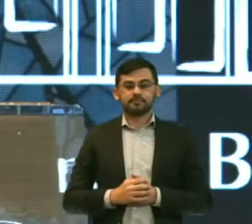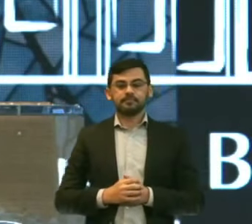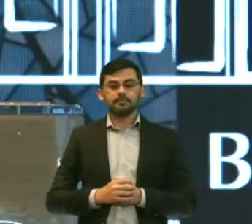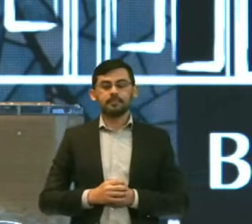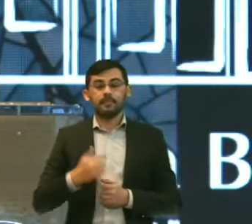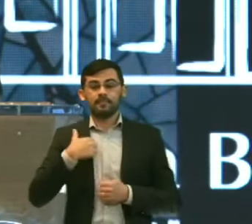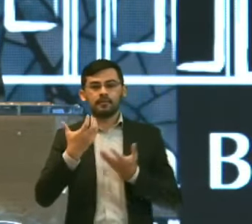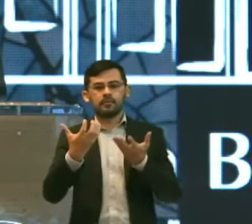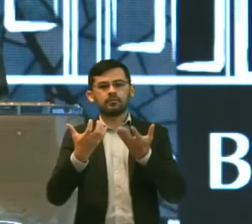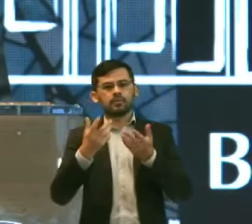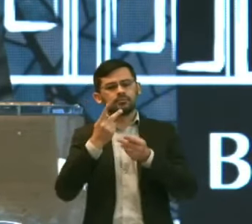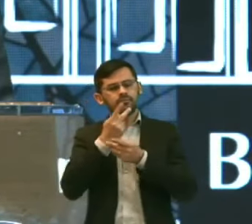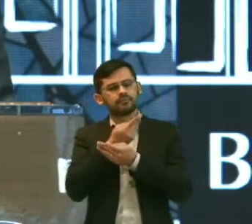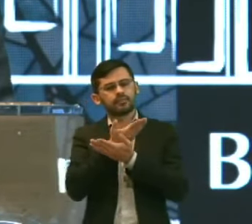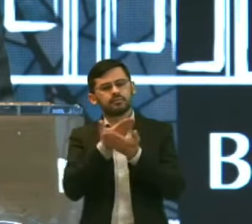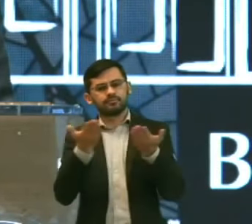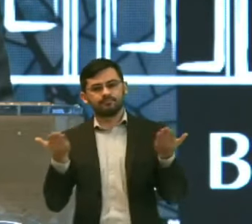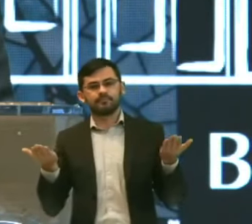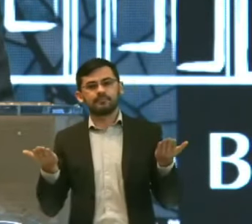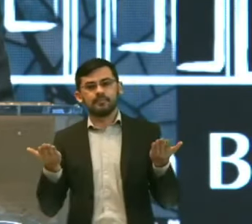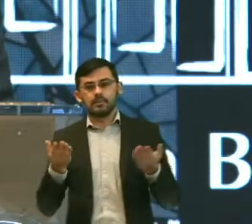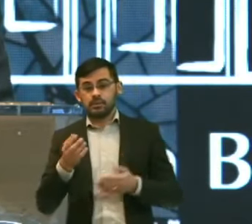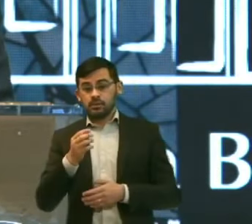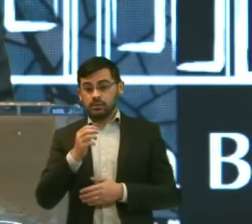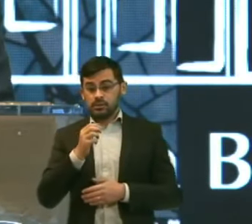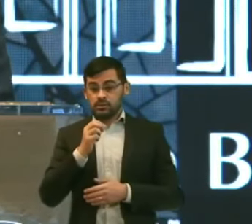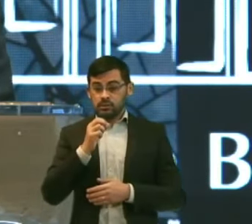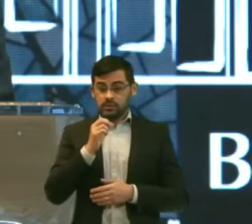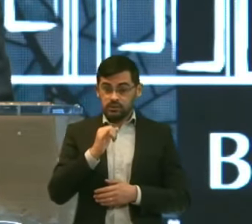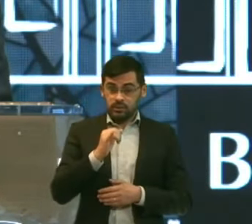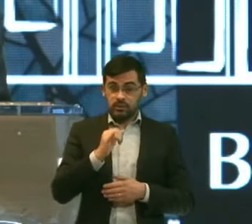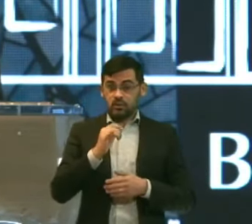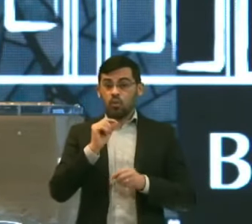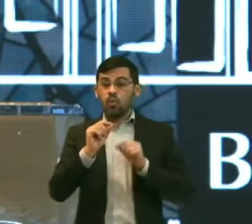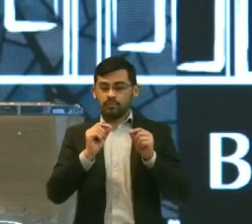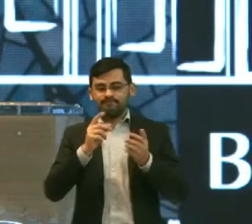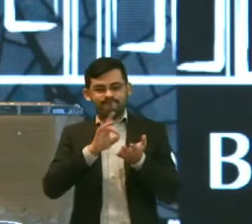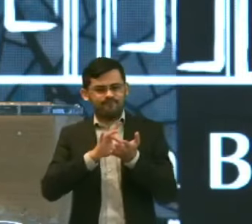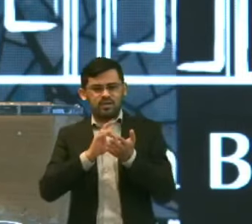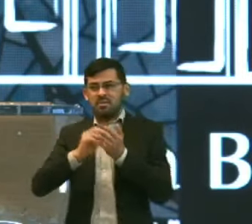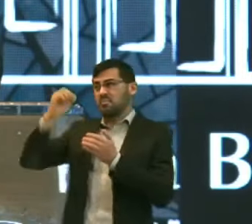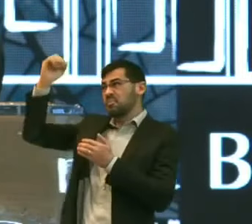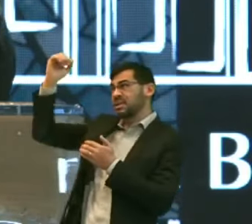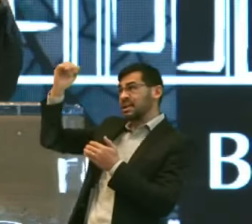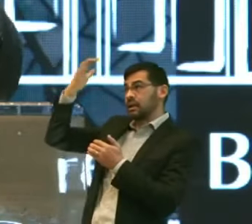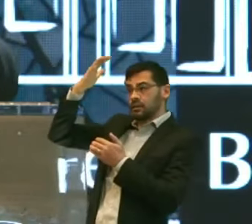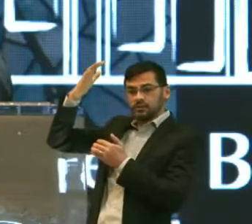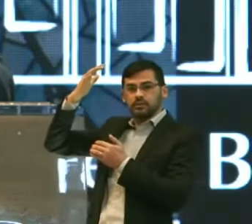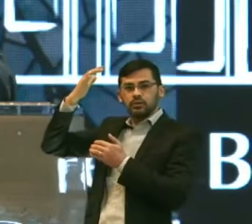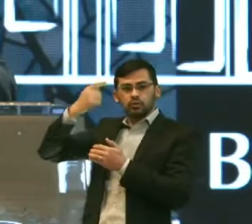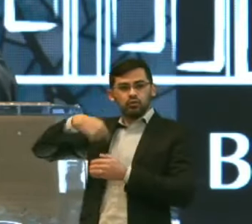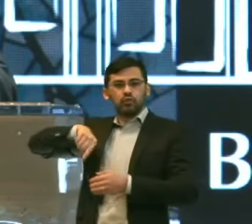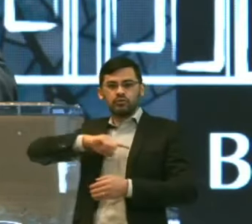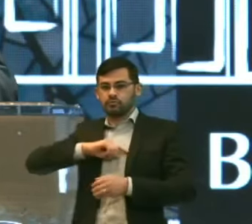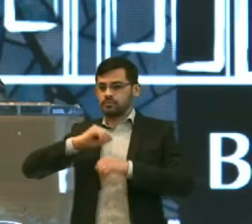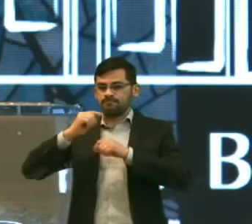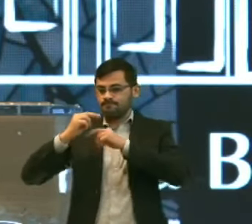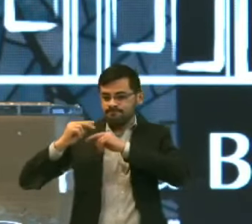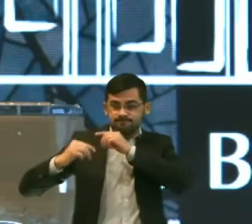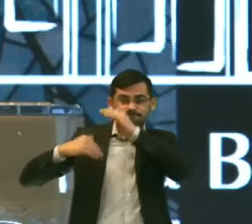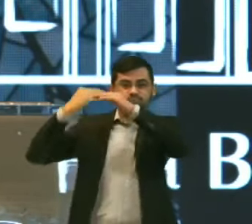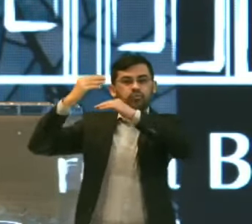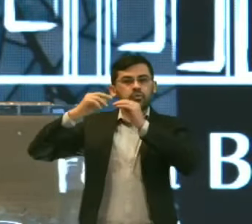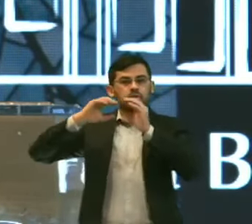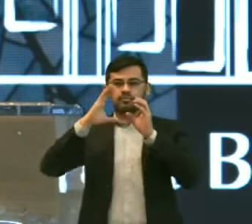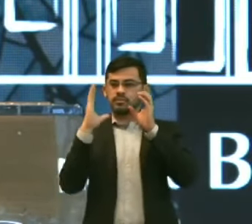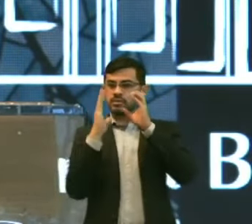E eu quero dizer Para você Que se pela Que pela graça De Deus Nós vamos dobrar O número de celos Aqui até o final do